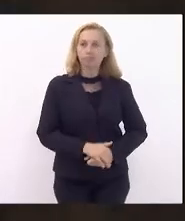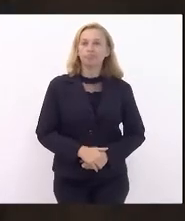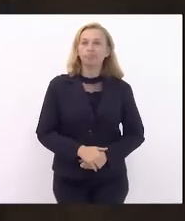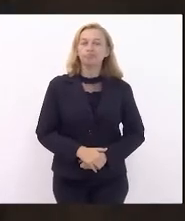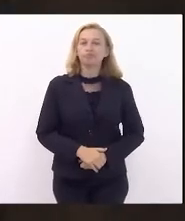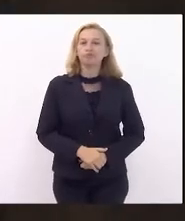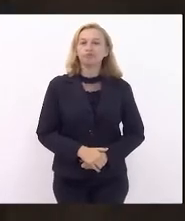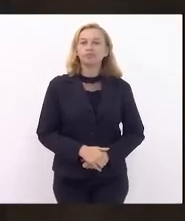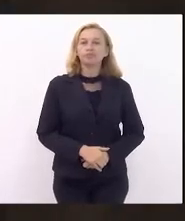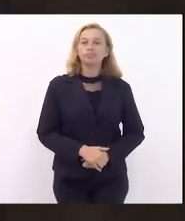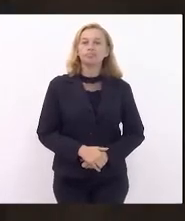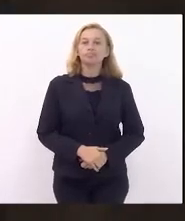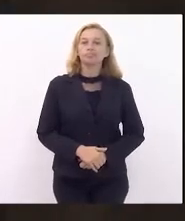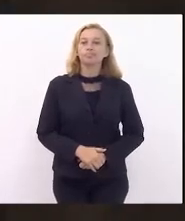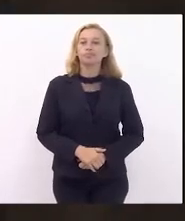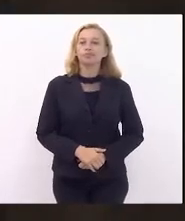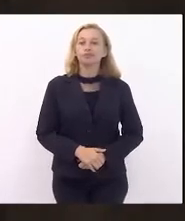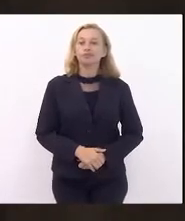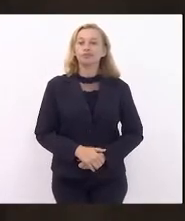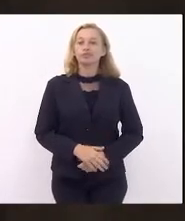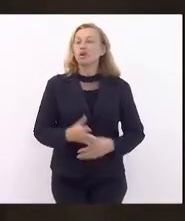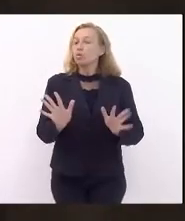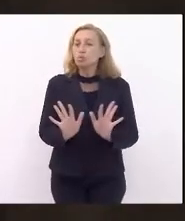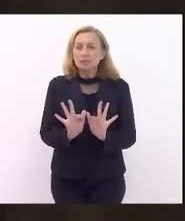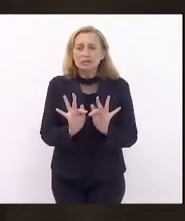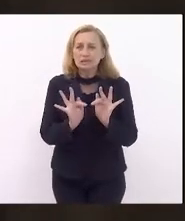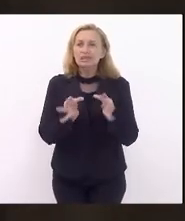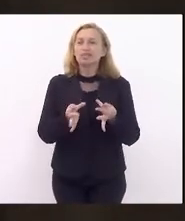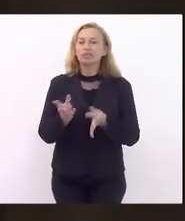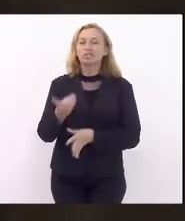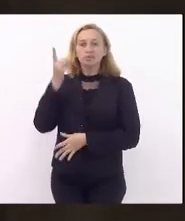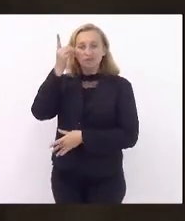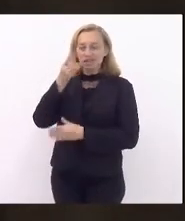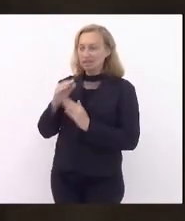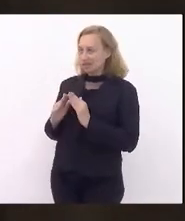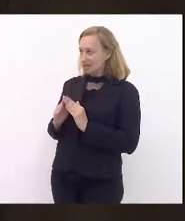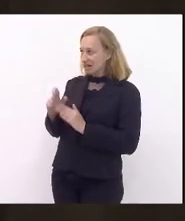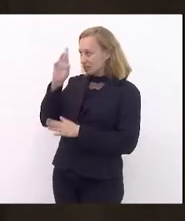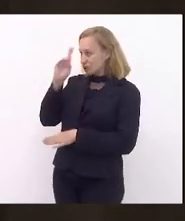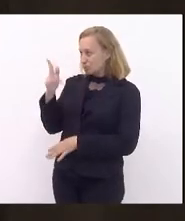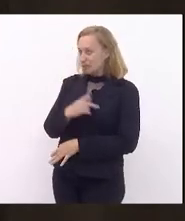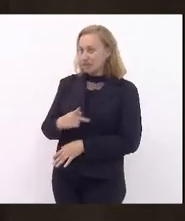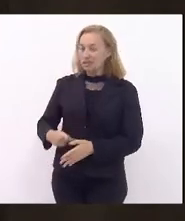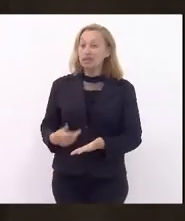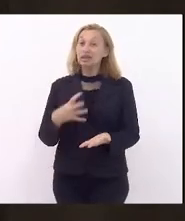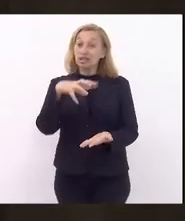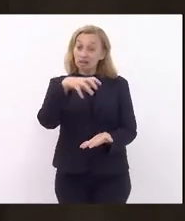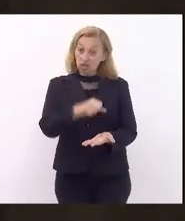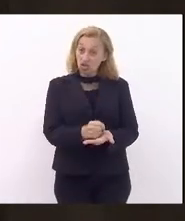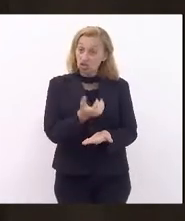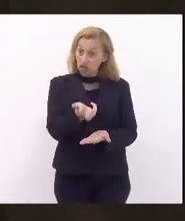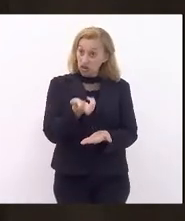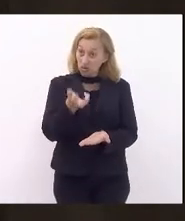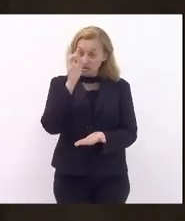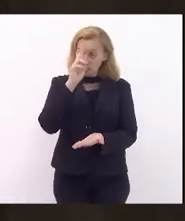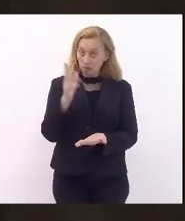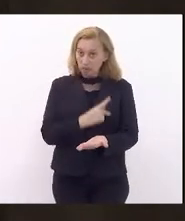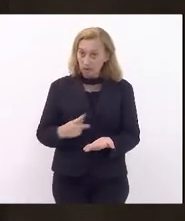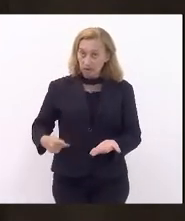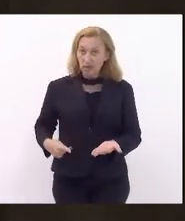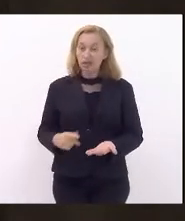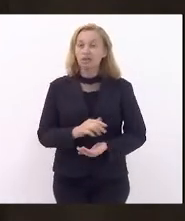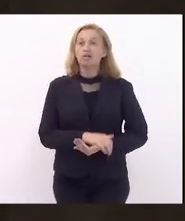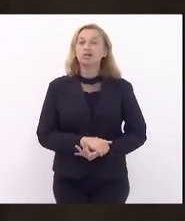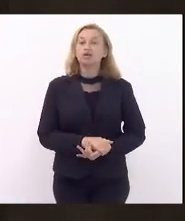ordem, um mero parlamentar dessa casa, senhor presidente. Queria registrar, senhor presidente, que